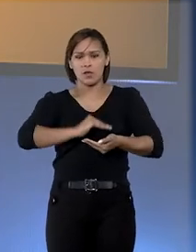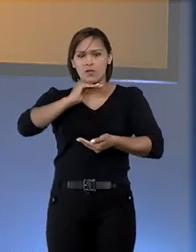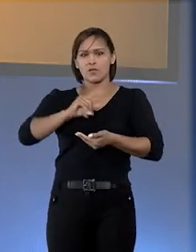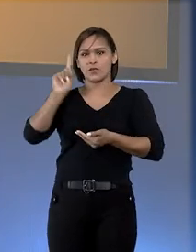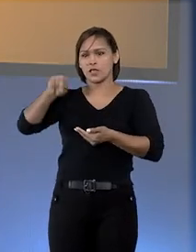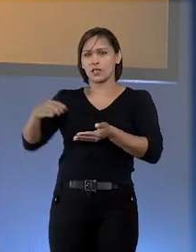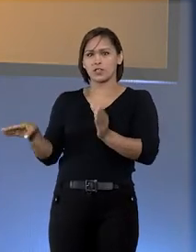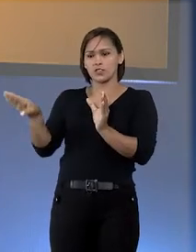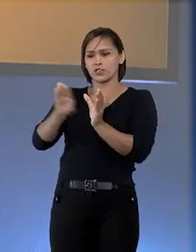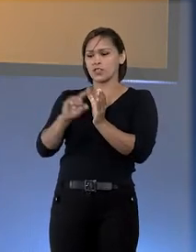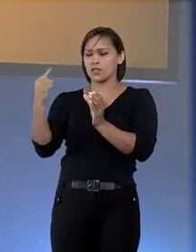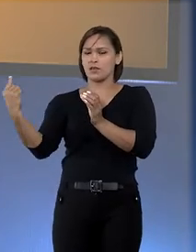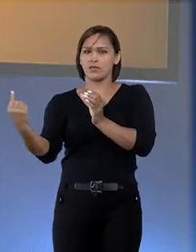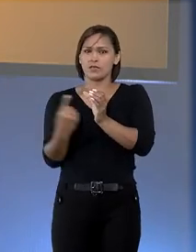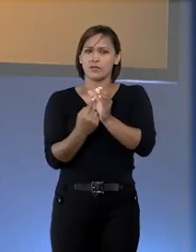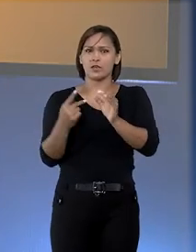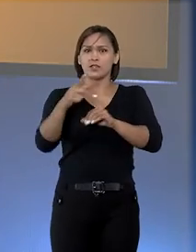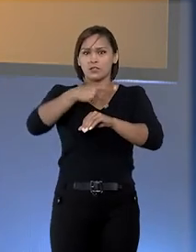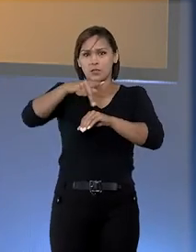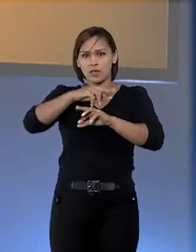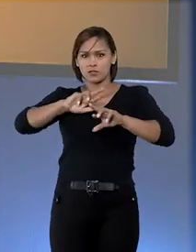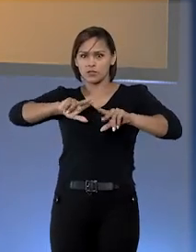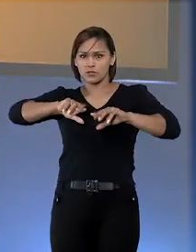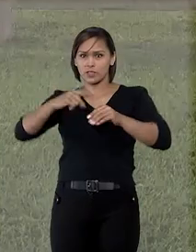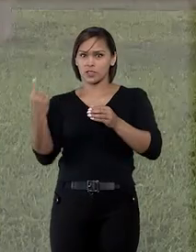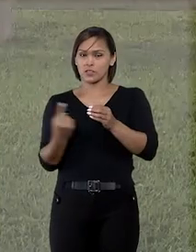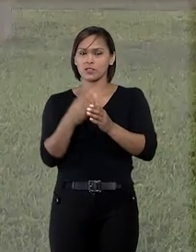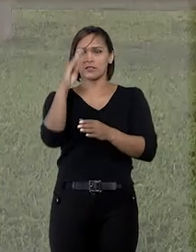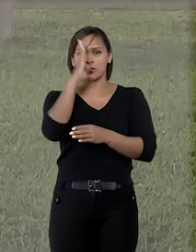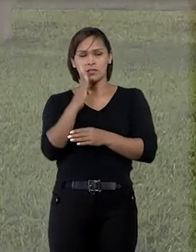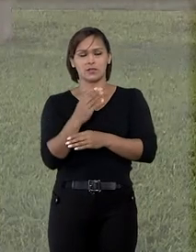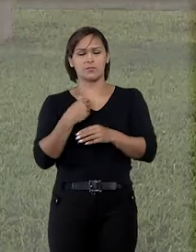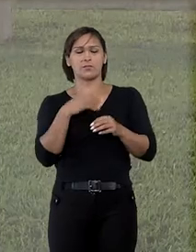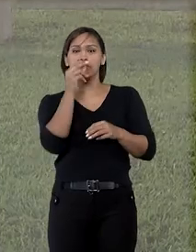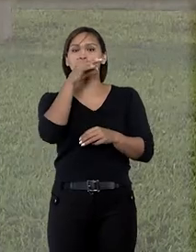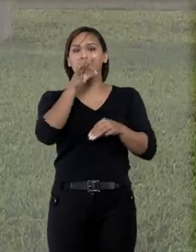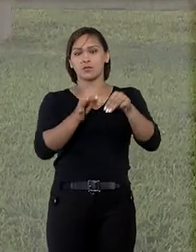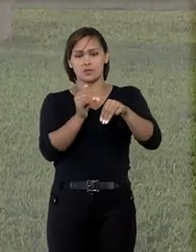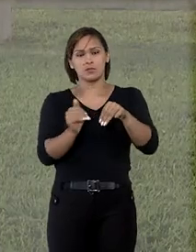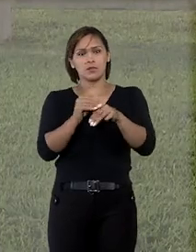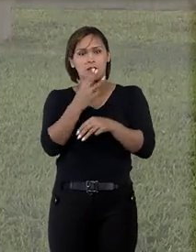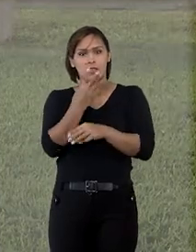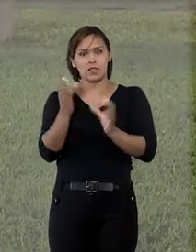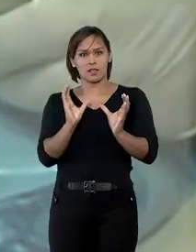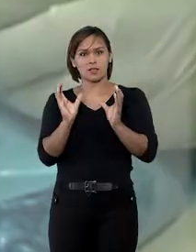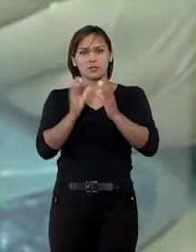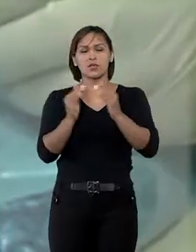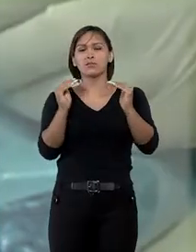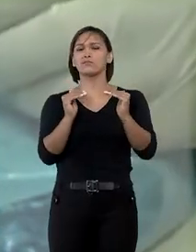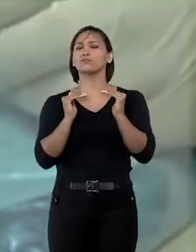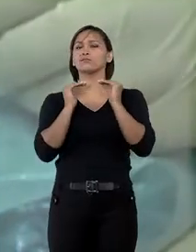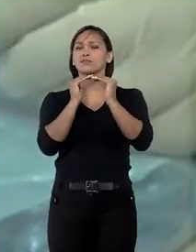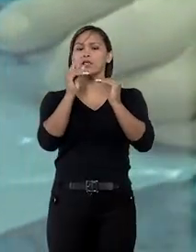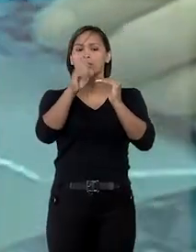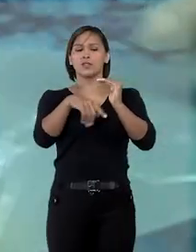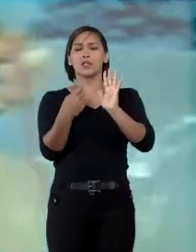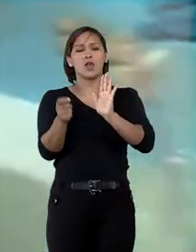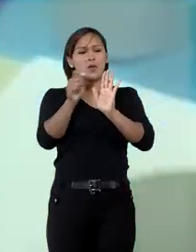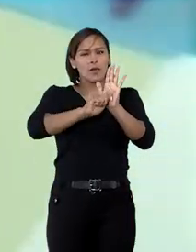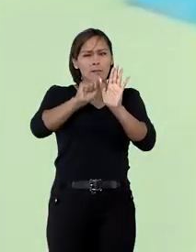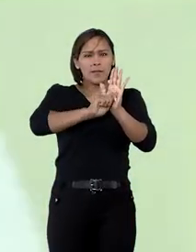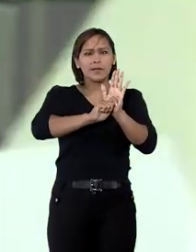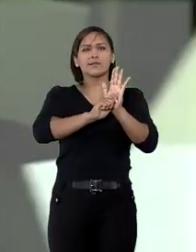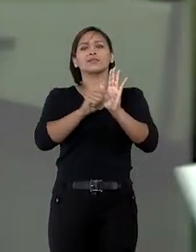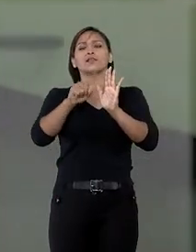do exterior para o Brasil por via postal. Os ministros da terceira sessão do STJ estabeleceram que, no caso de